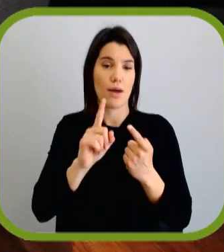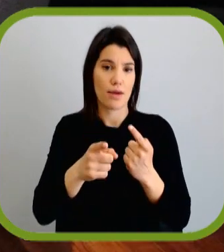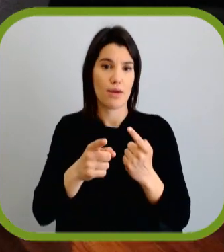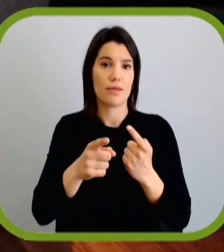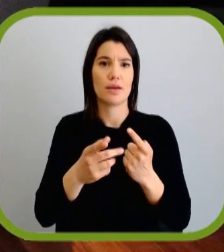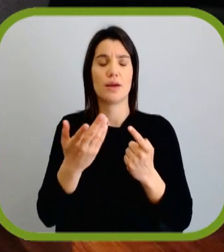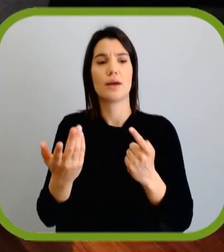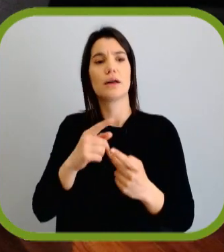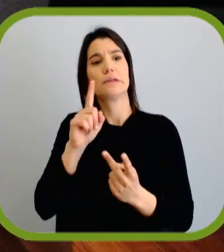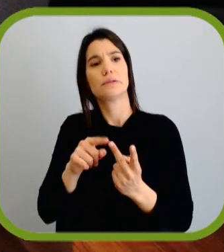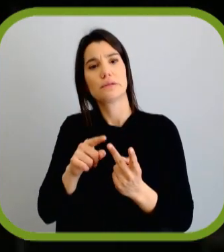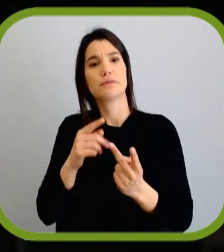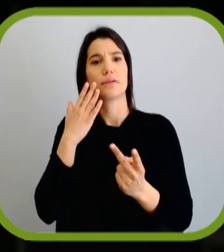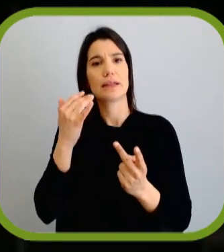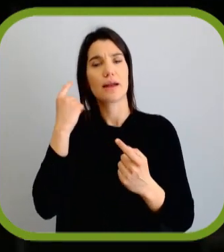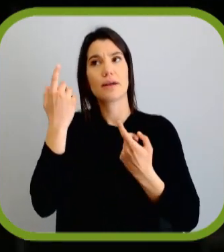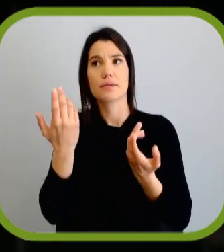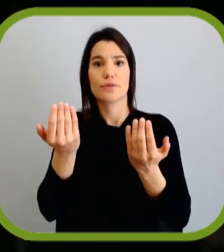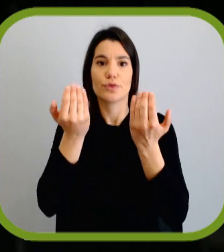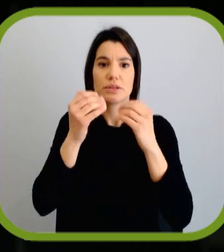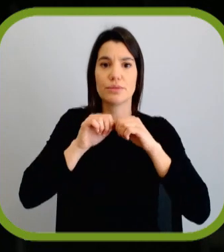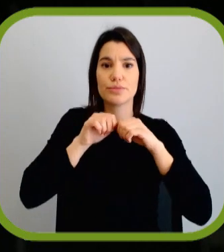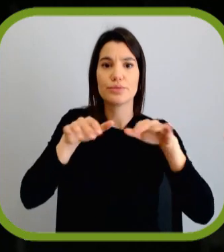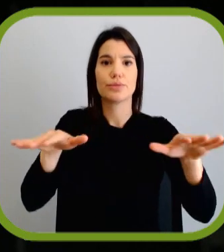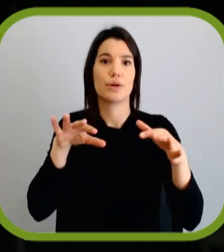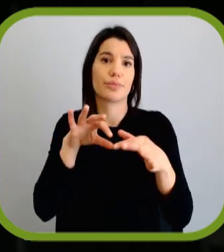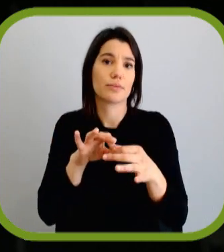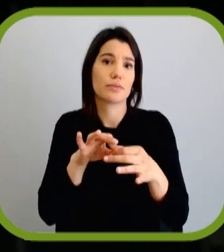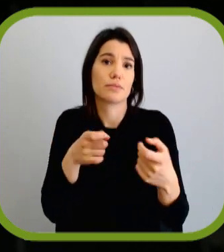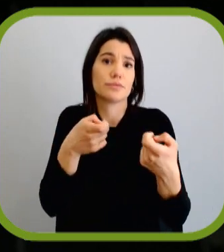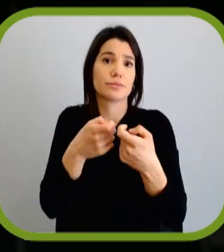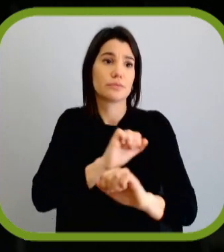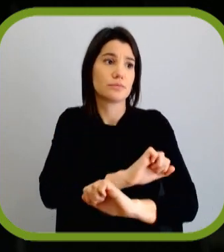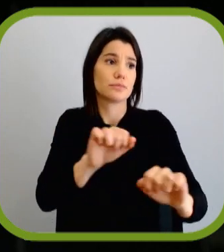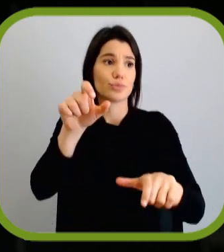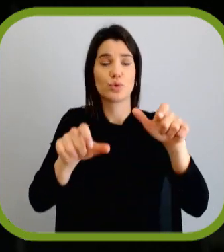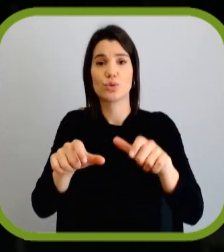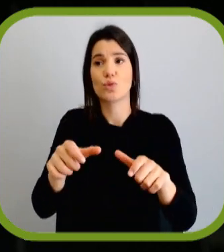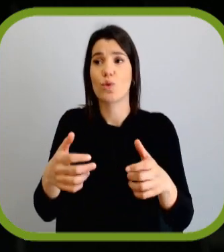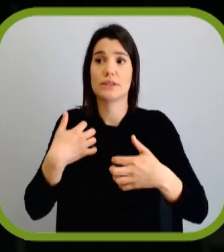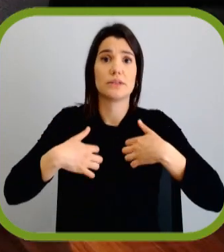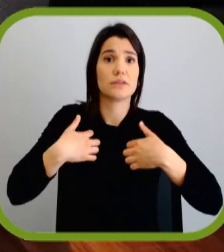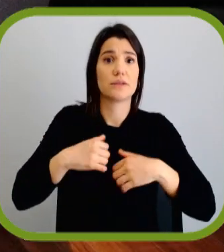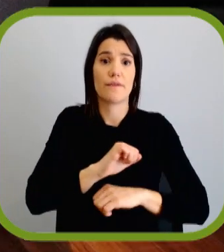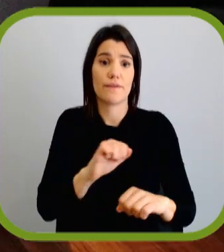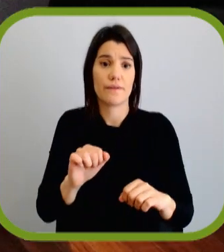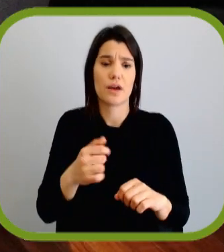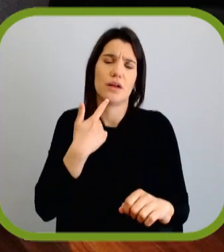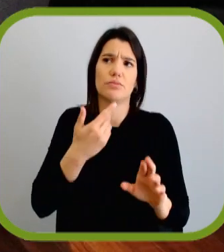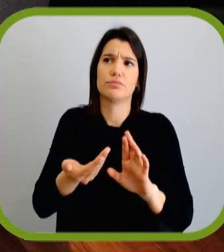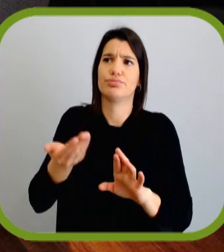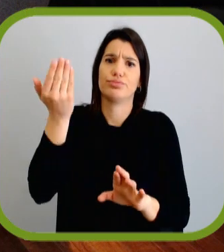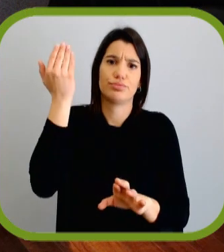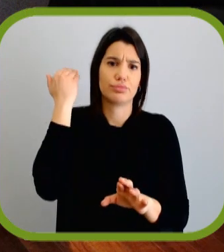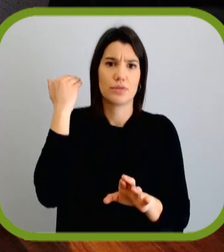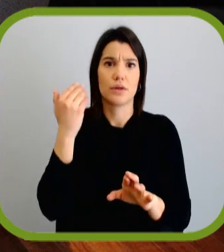uma das correntes é essa, e eu até a pensar mensagens que correspondam aos anseios dos eleitores. No fundo, estamos a falar de